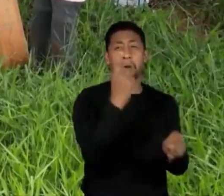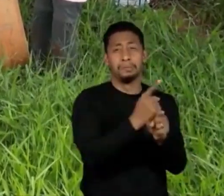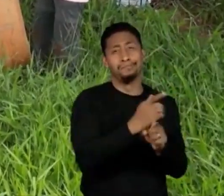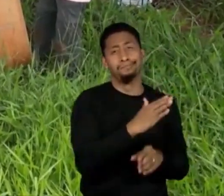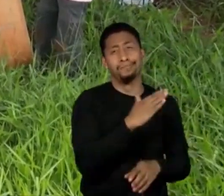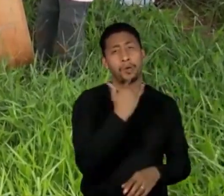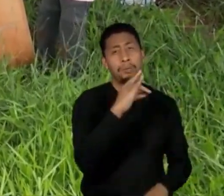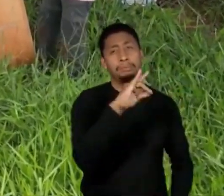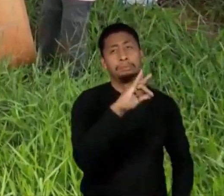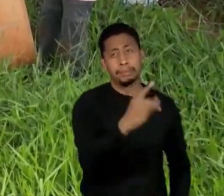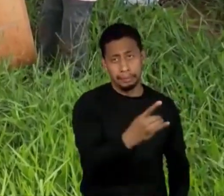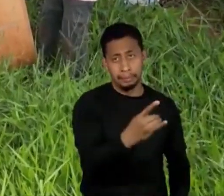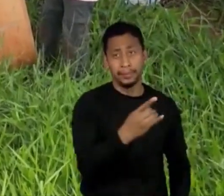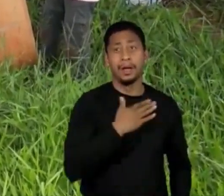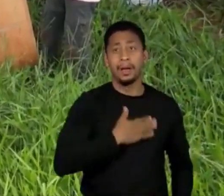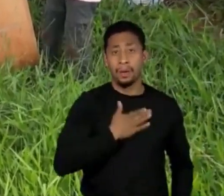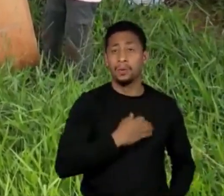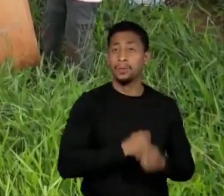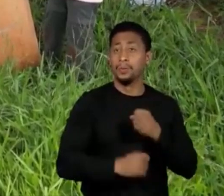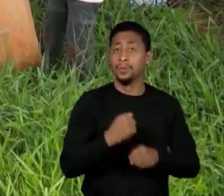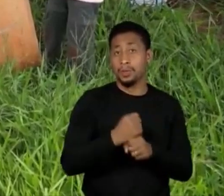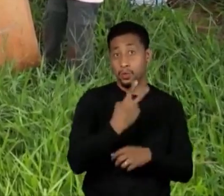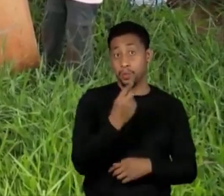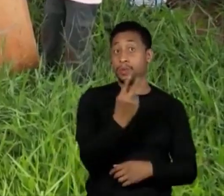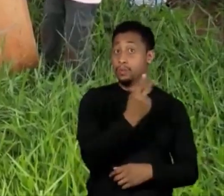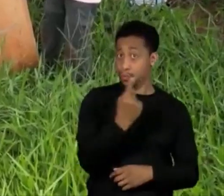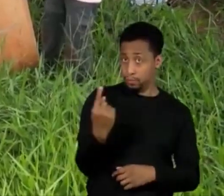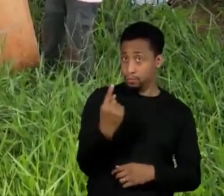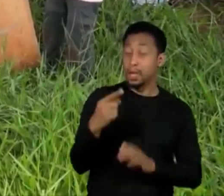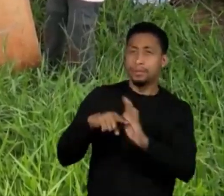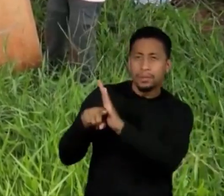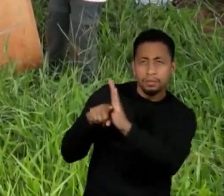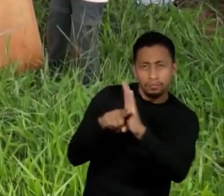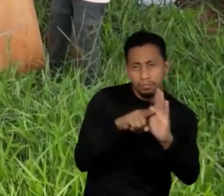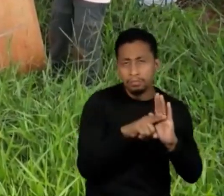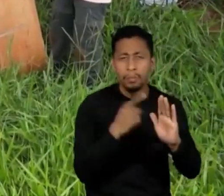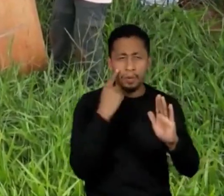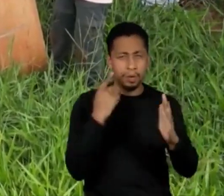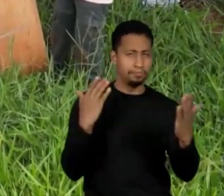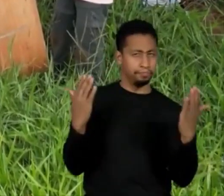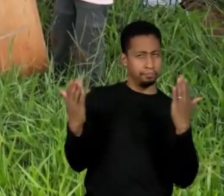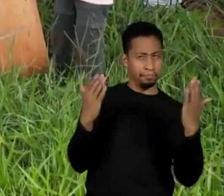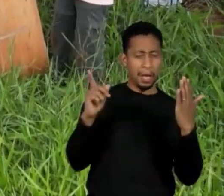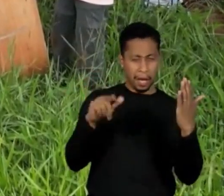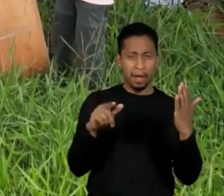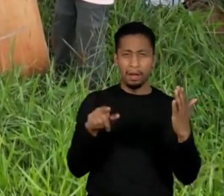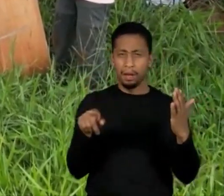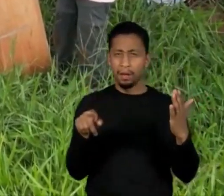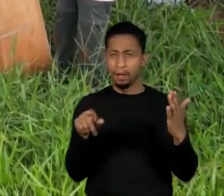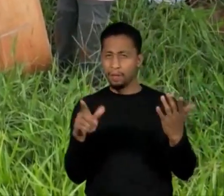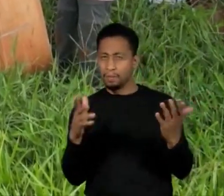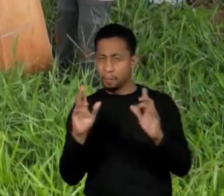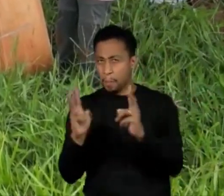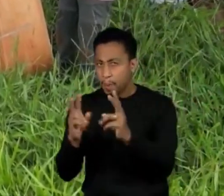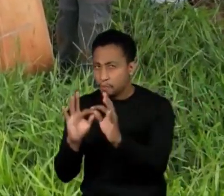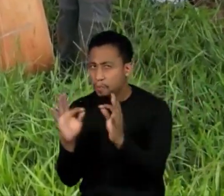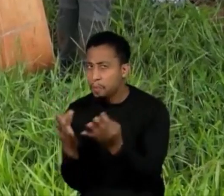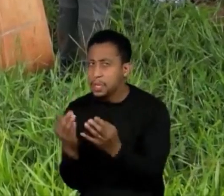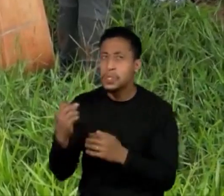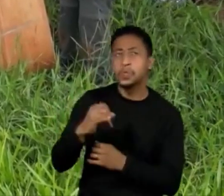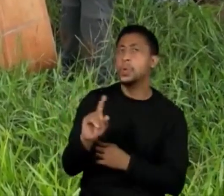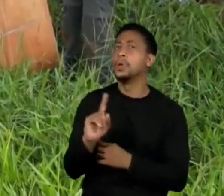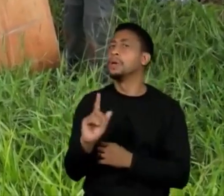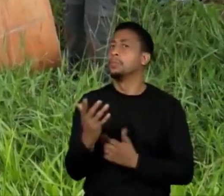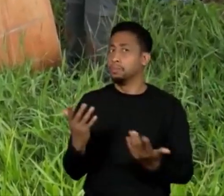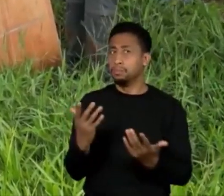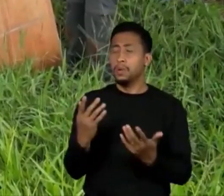de 2021. A pesquisa pretende descobrir se existe relação de parentesco entre eles e entender por que